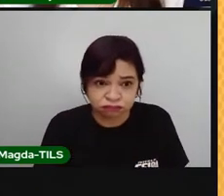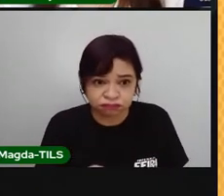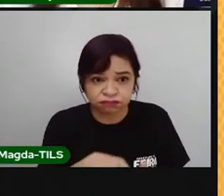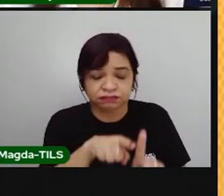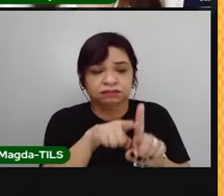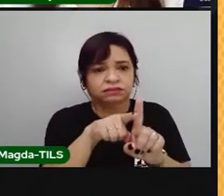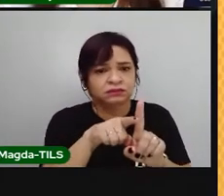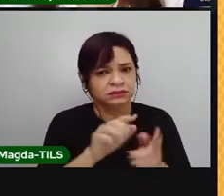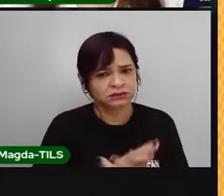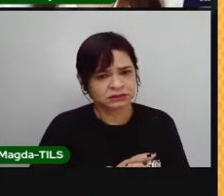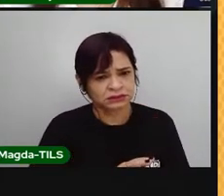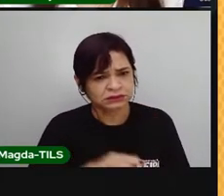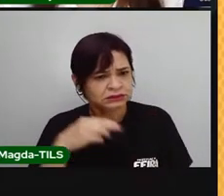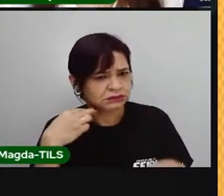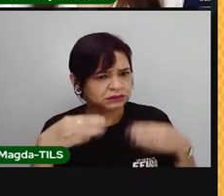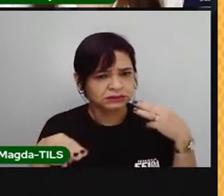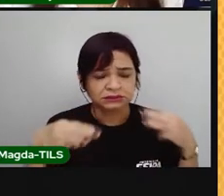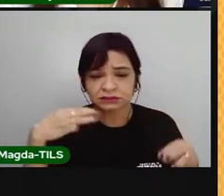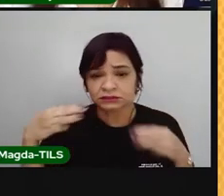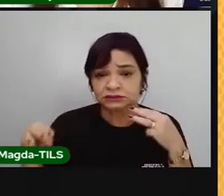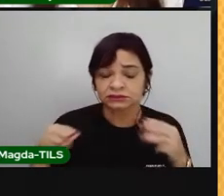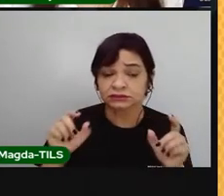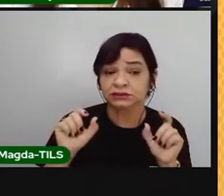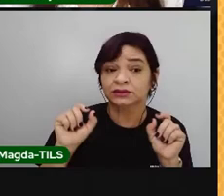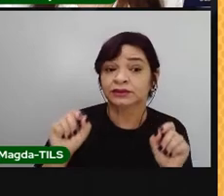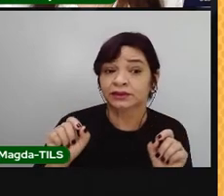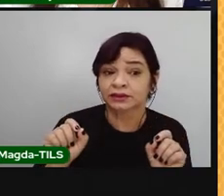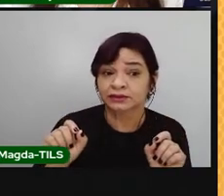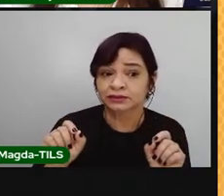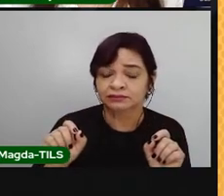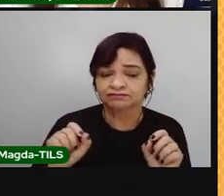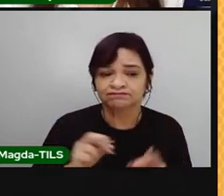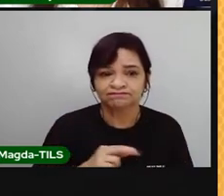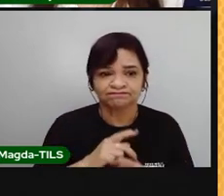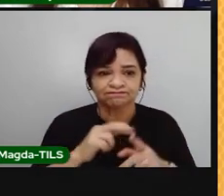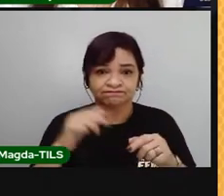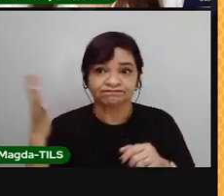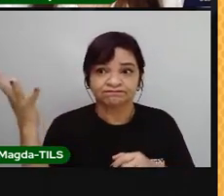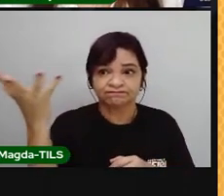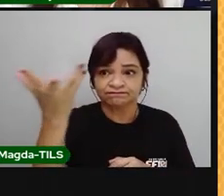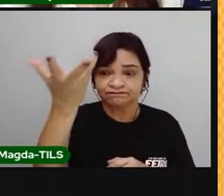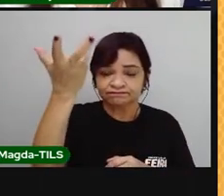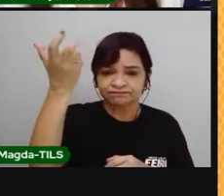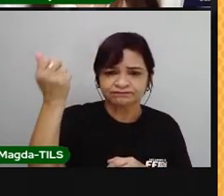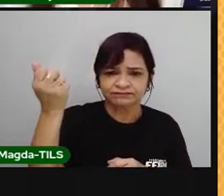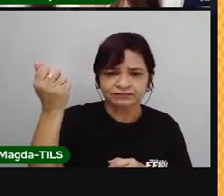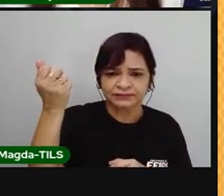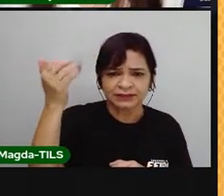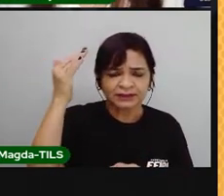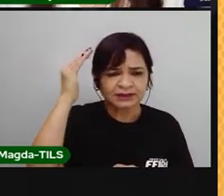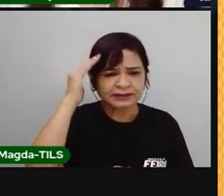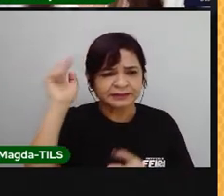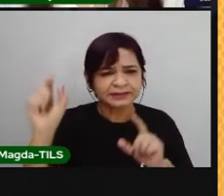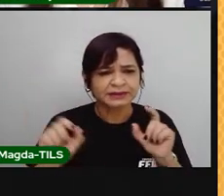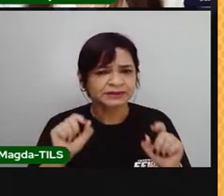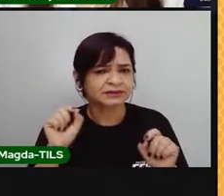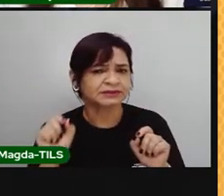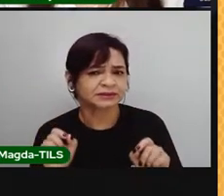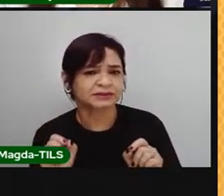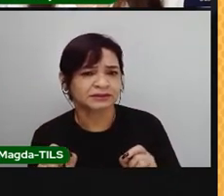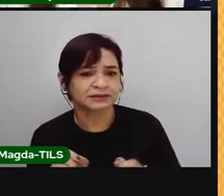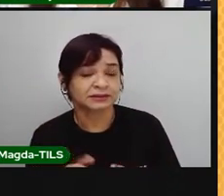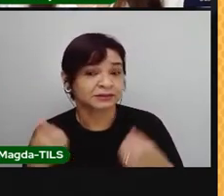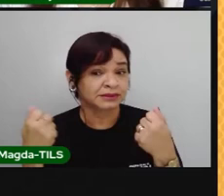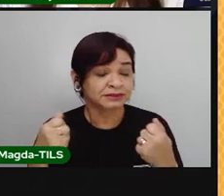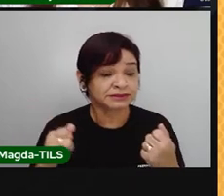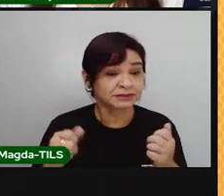Todas essas notícias estão relacionadas com a mudança climática. Para entender o que é a mudança climática, precisamos